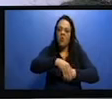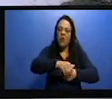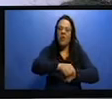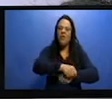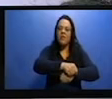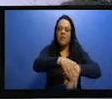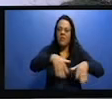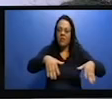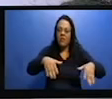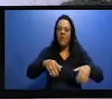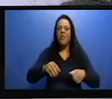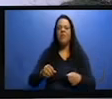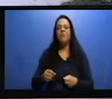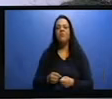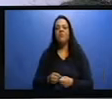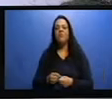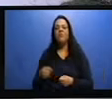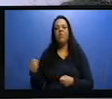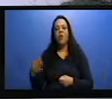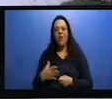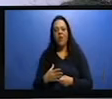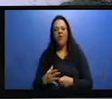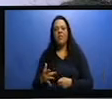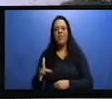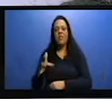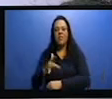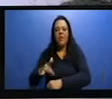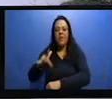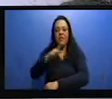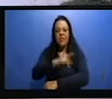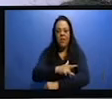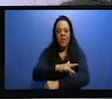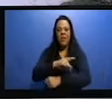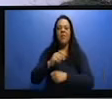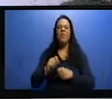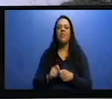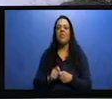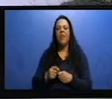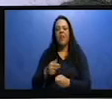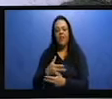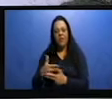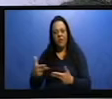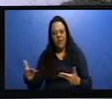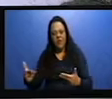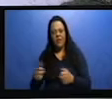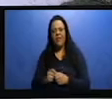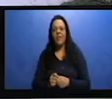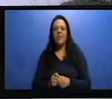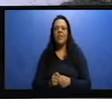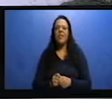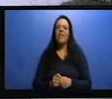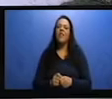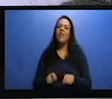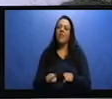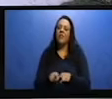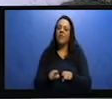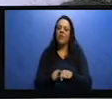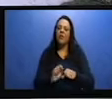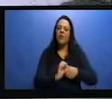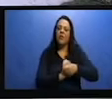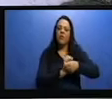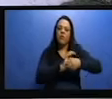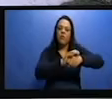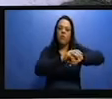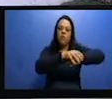dengue, zika vírus, chikungunya e até mesmo a COVID-19, que através do fenômeno da globalização,